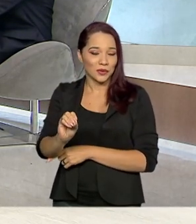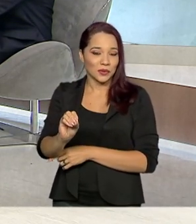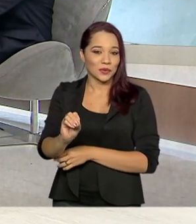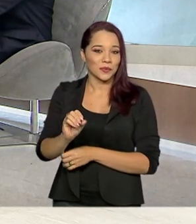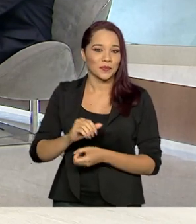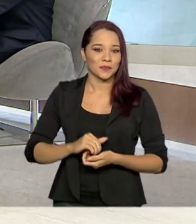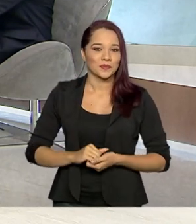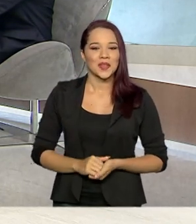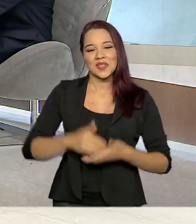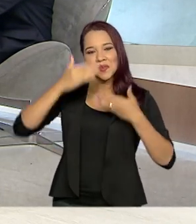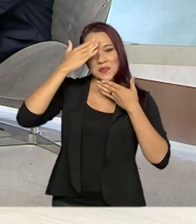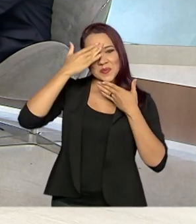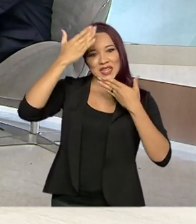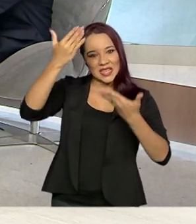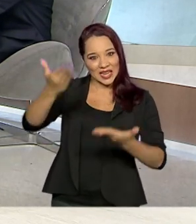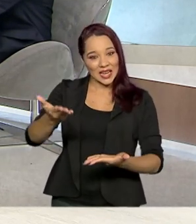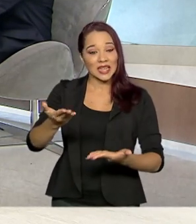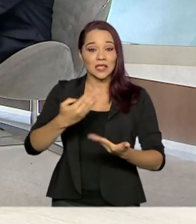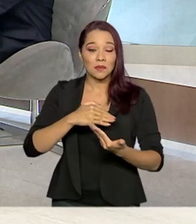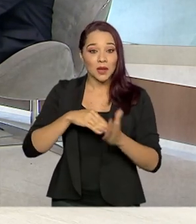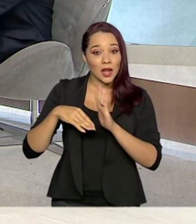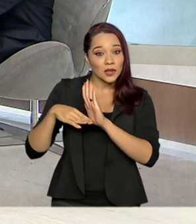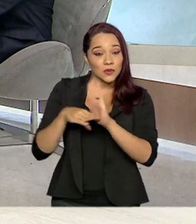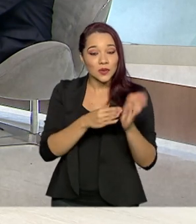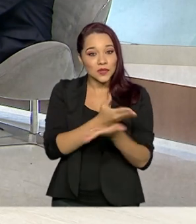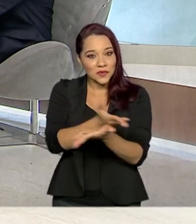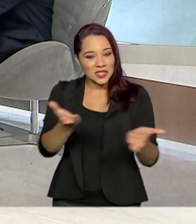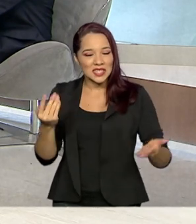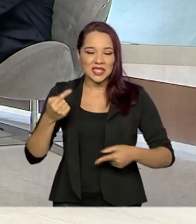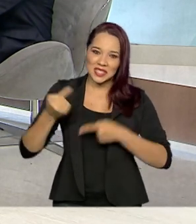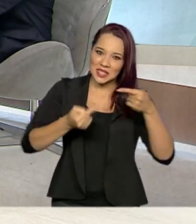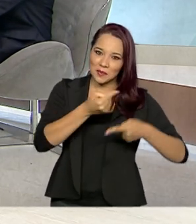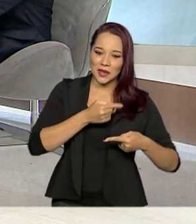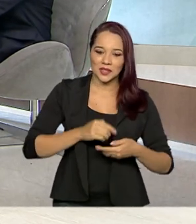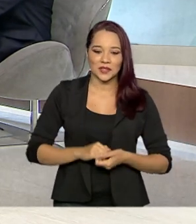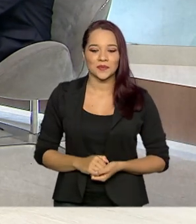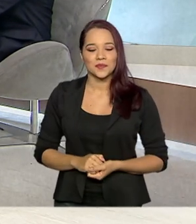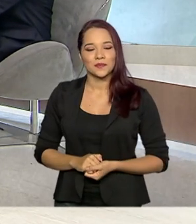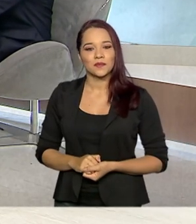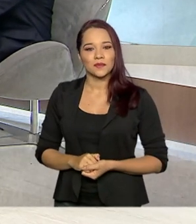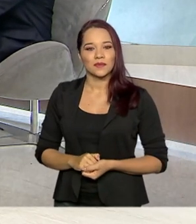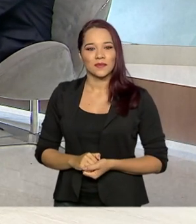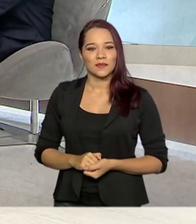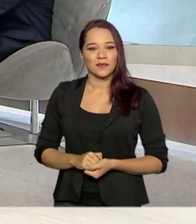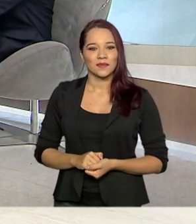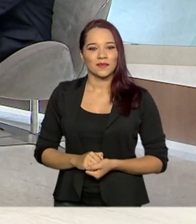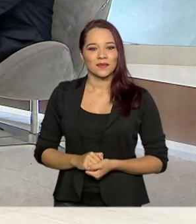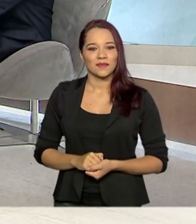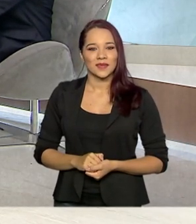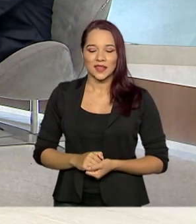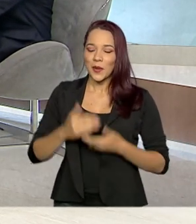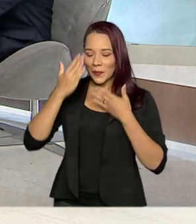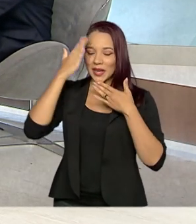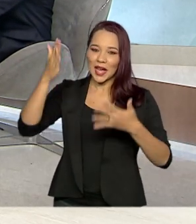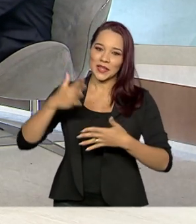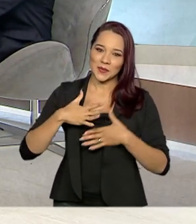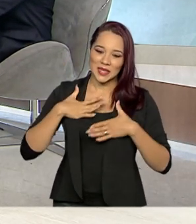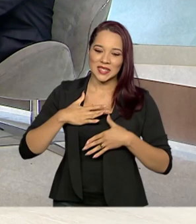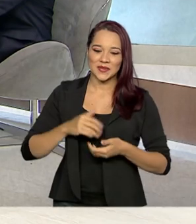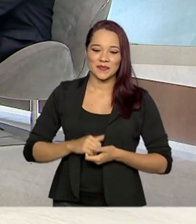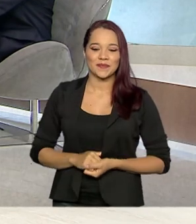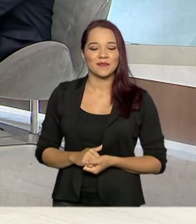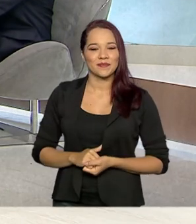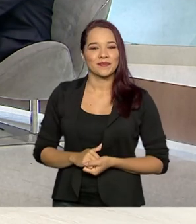Econômico, né. Muito obrigada pela colaboração de vocês aqui nesse nosso debate. Muito obrigada, foi um prazer. Muito